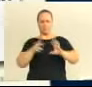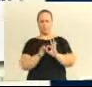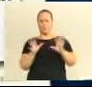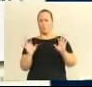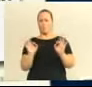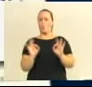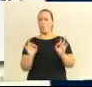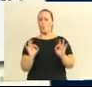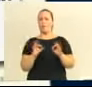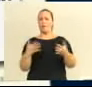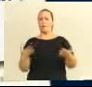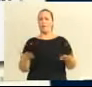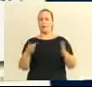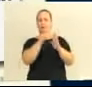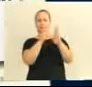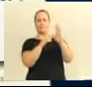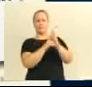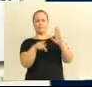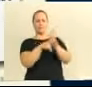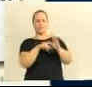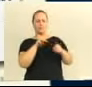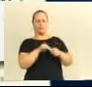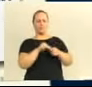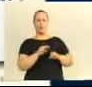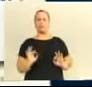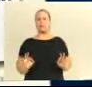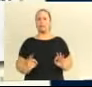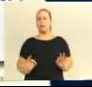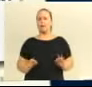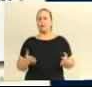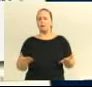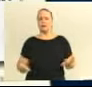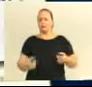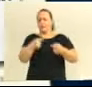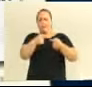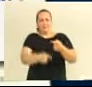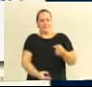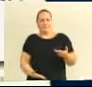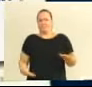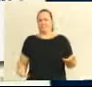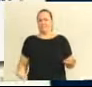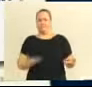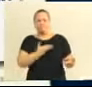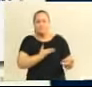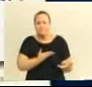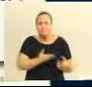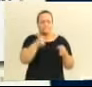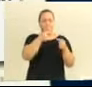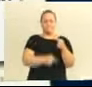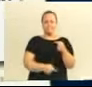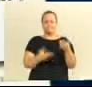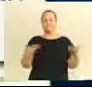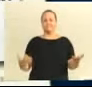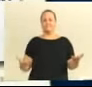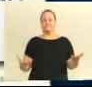Gente, isso é improbidade. Isso é improbidade, colegas vereadores. Isso é cassação de governo.